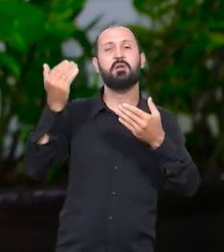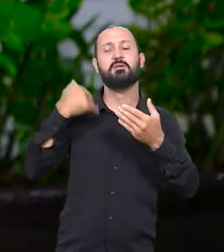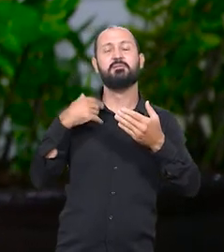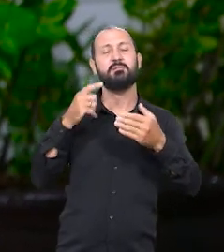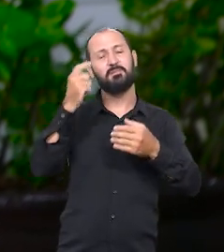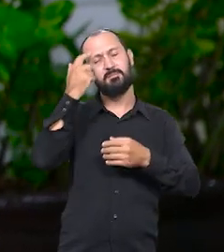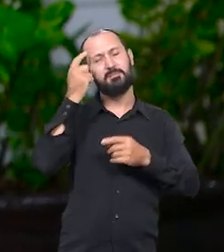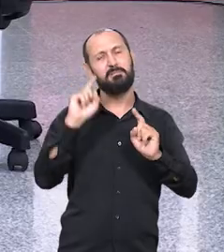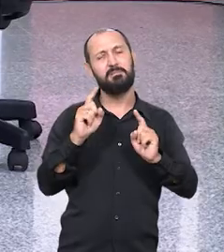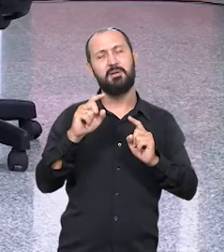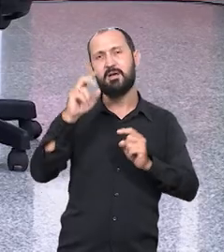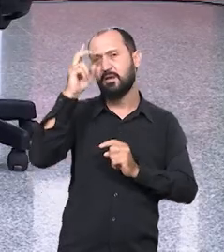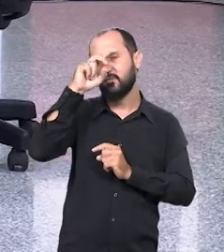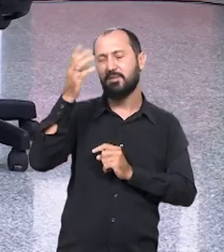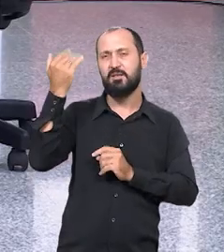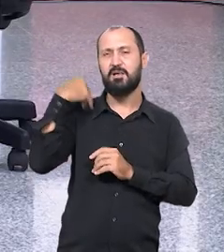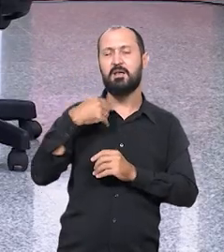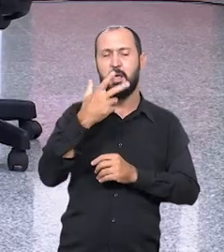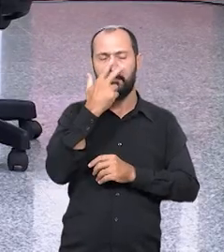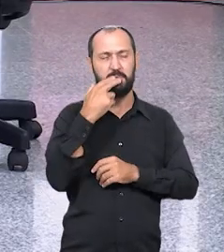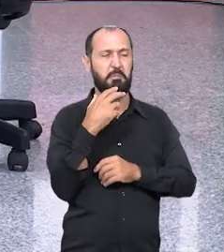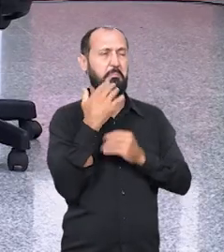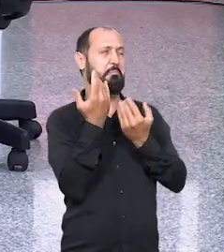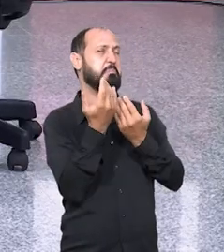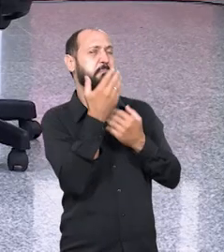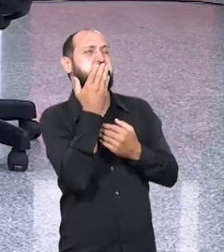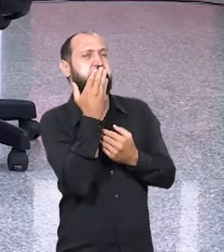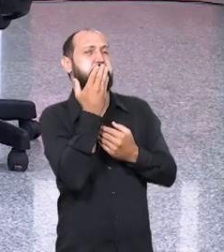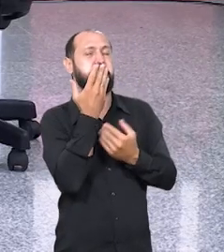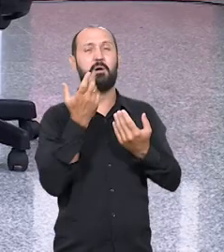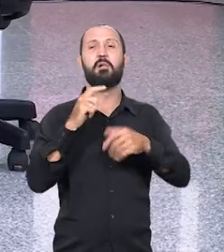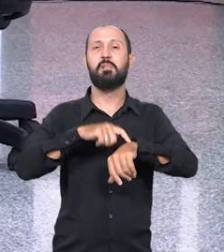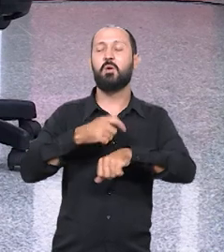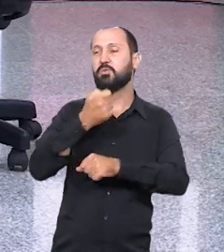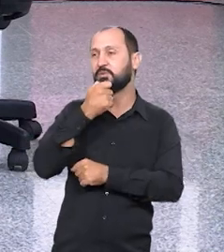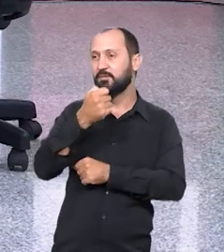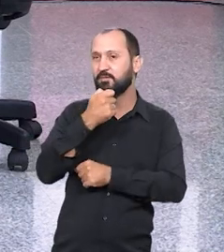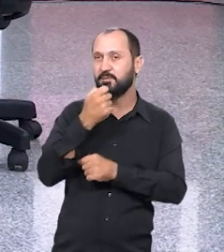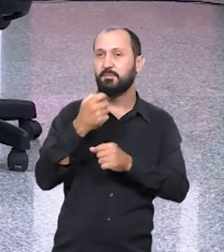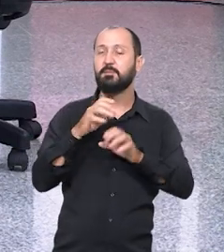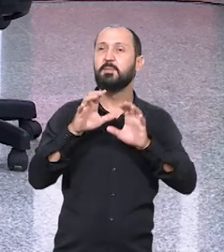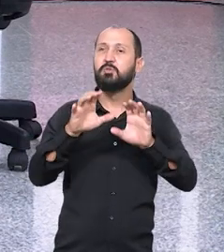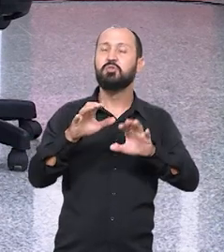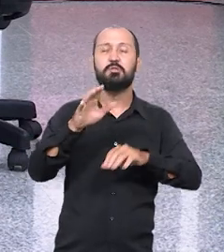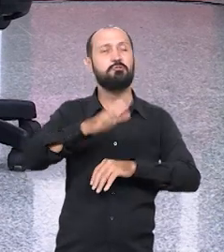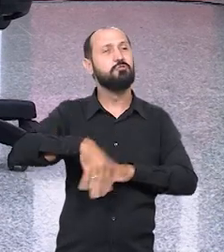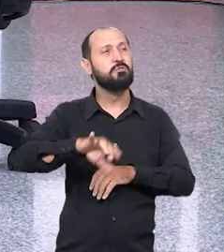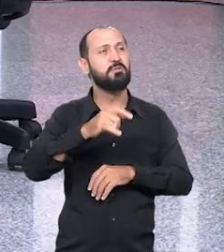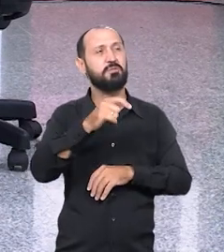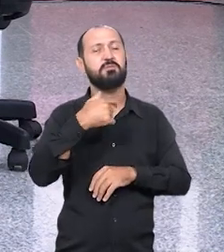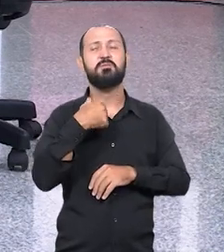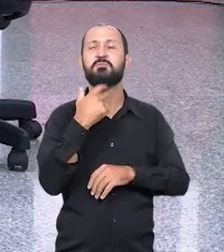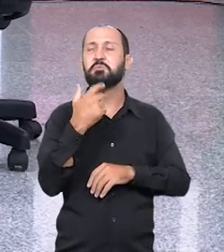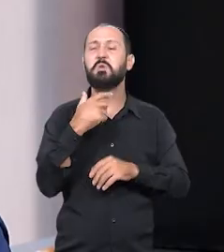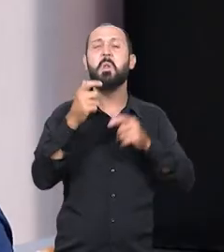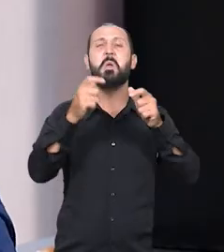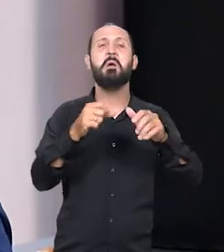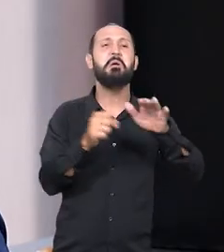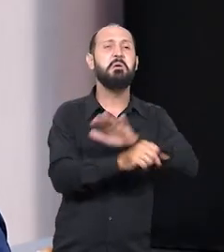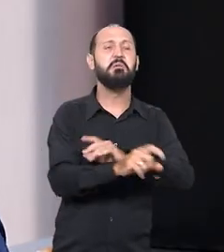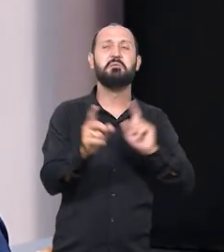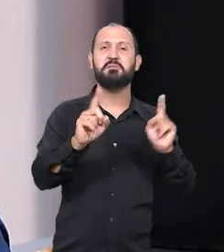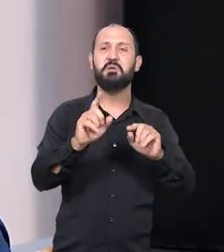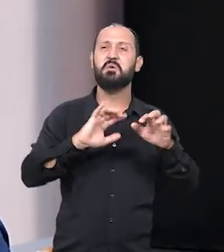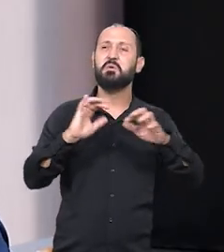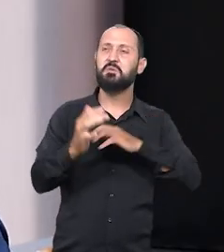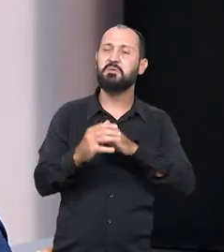apostava nele. me lembro, ele era ridicularizado muitas vezes em entrevistas, pela grande mídia, ah, esse cara não vai chegar em nenhum lugar, ah, só